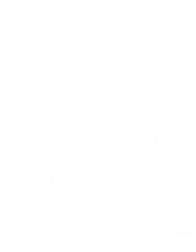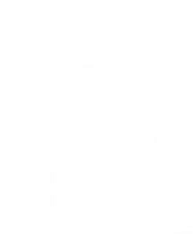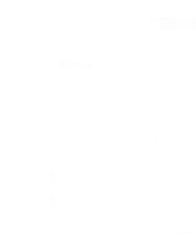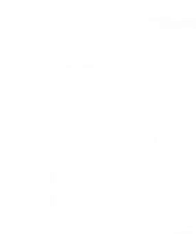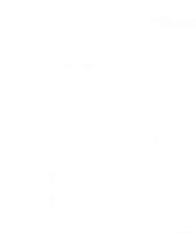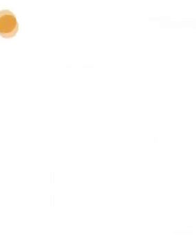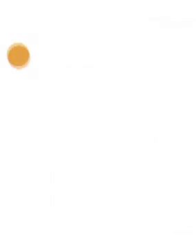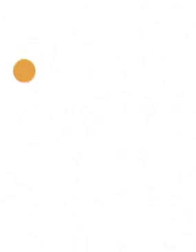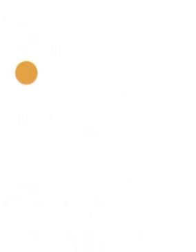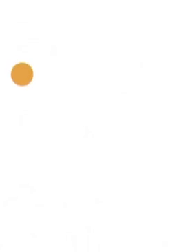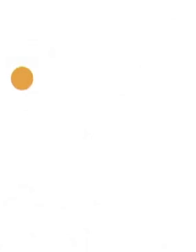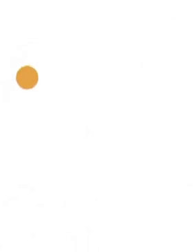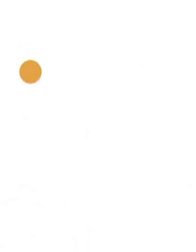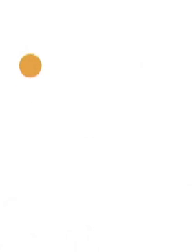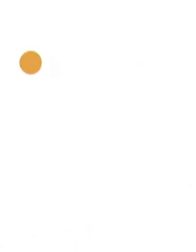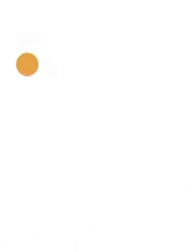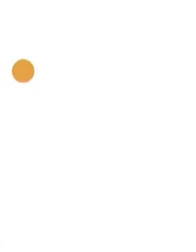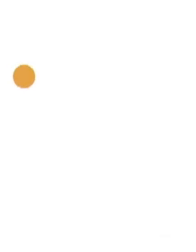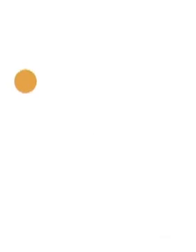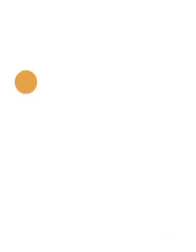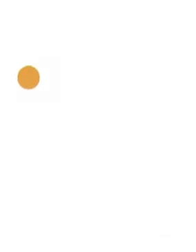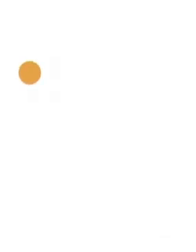Transcrição e Negri A CIDADE